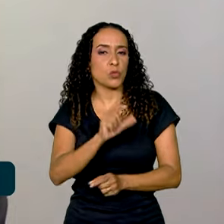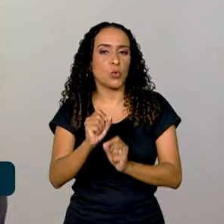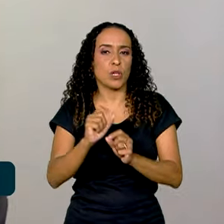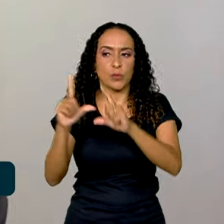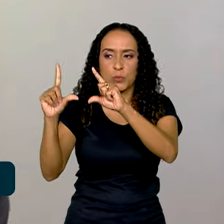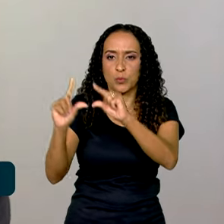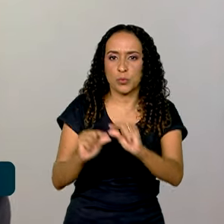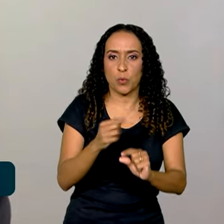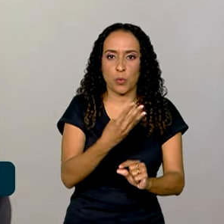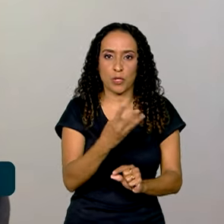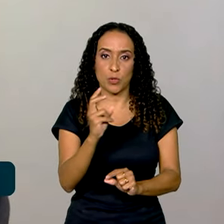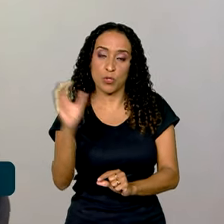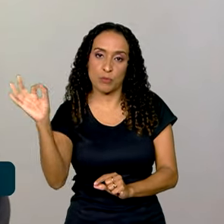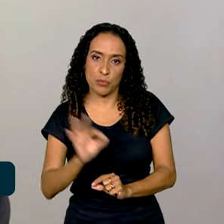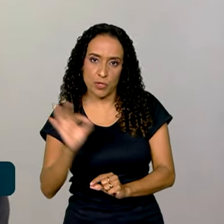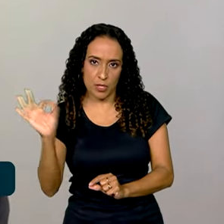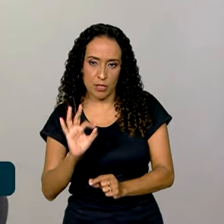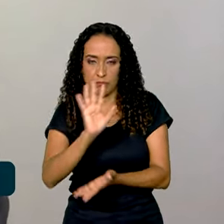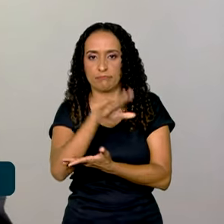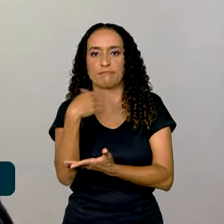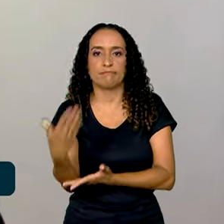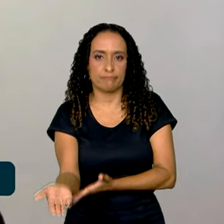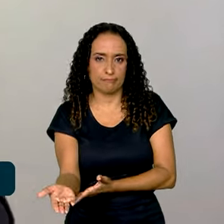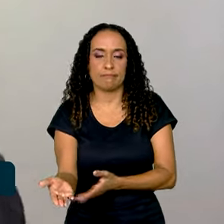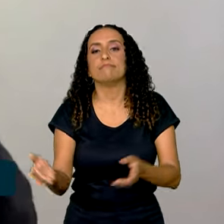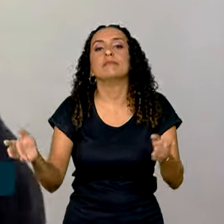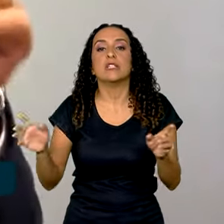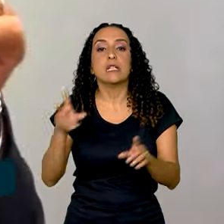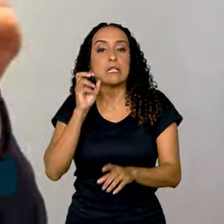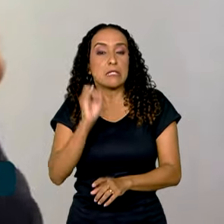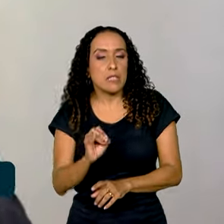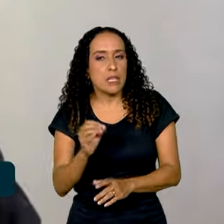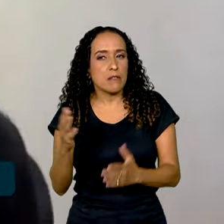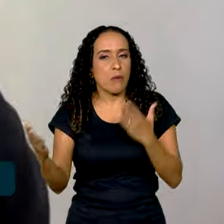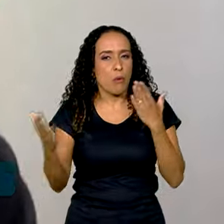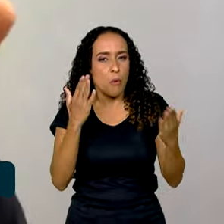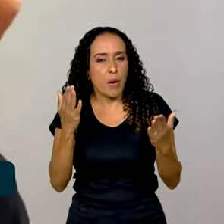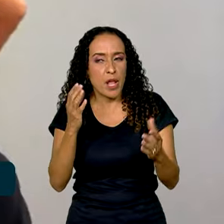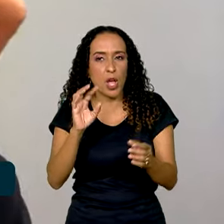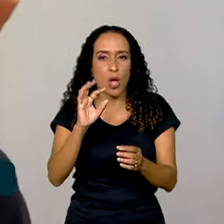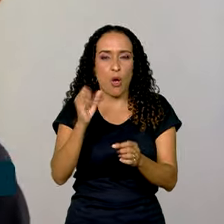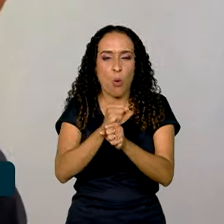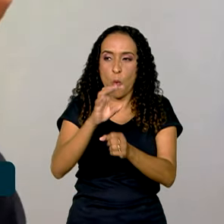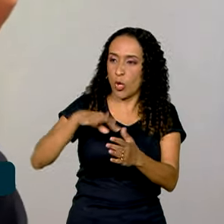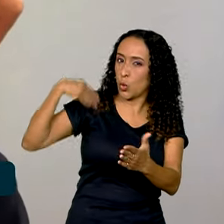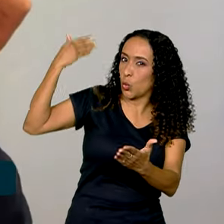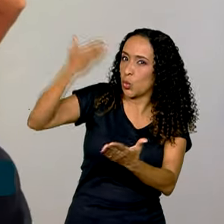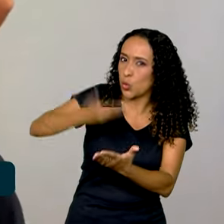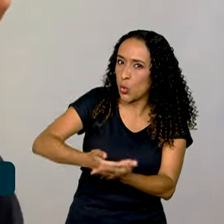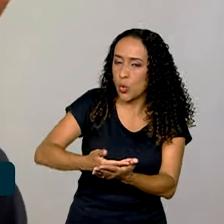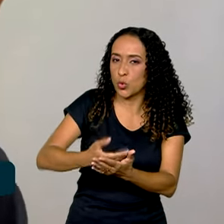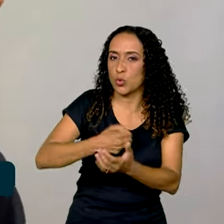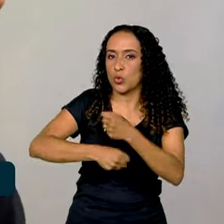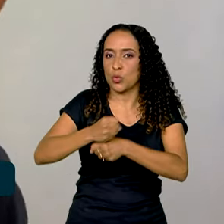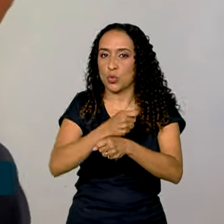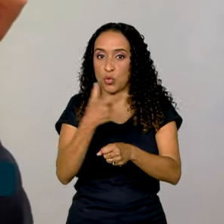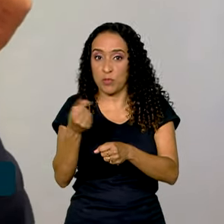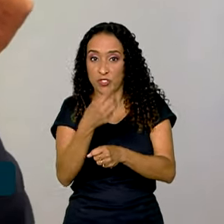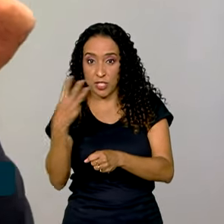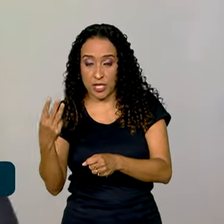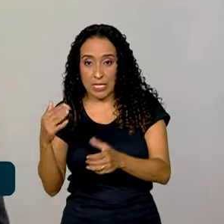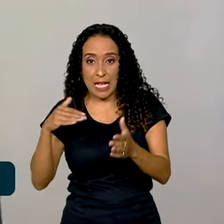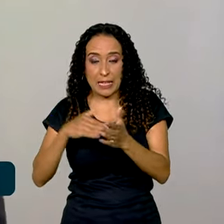redução de 42% do desmatamento. Se a gente considerar o ano todo, de 1º de janeiro de 2023 até